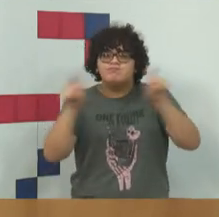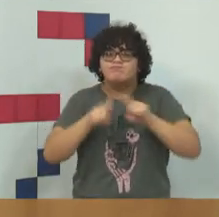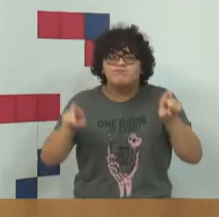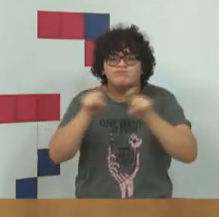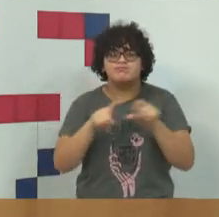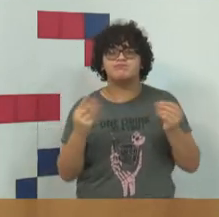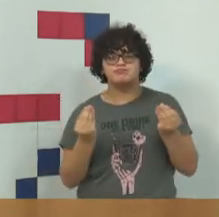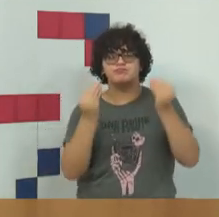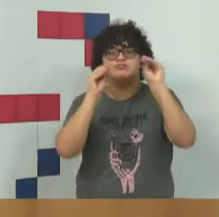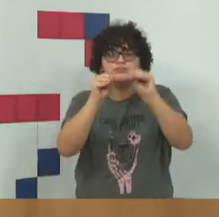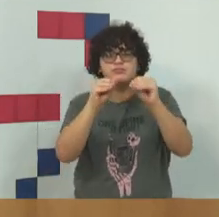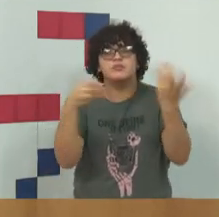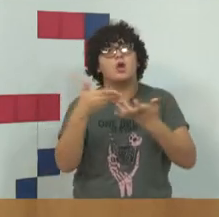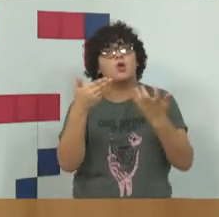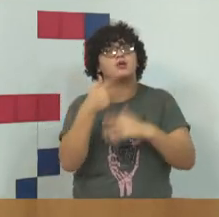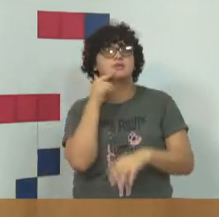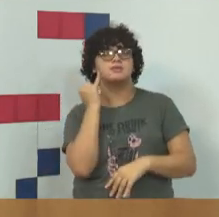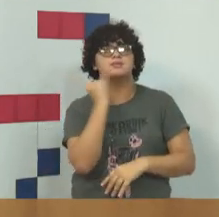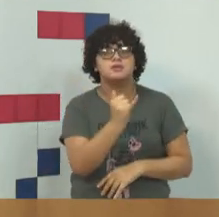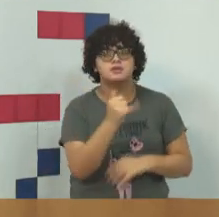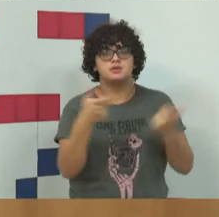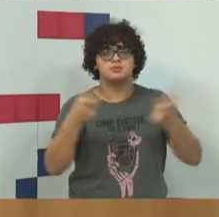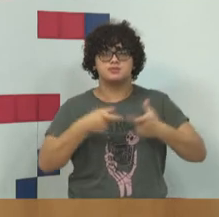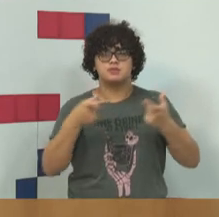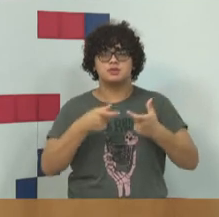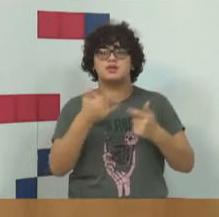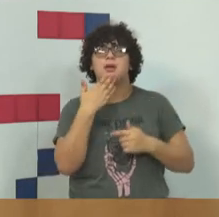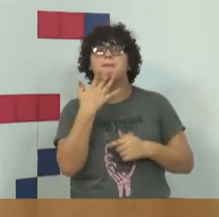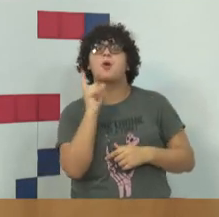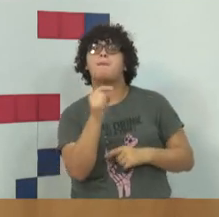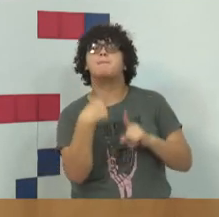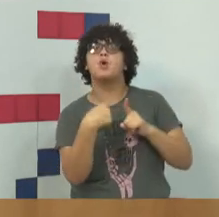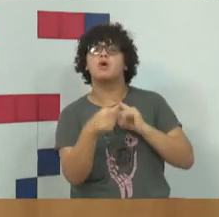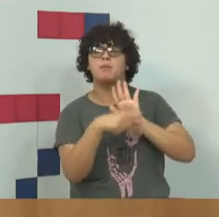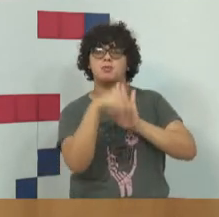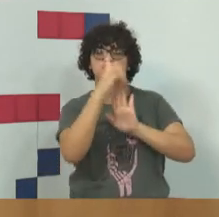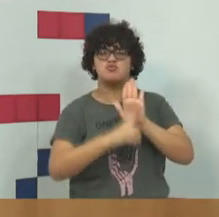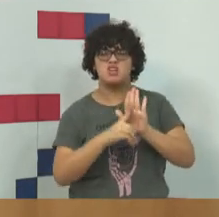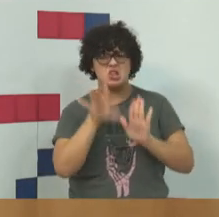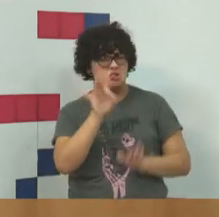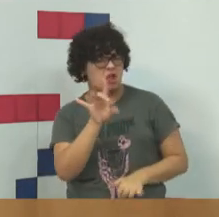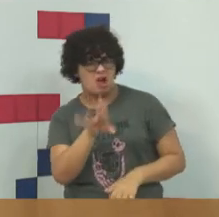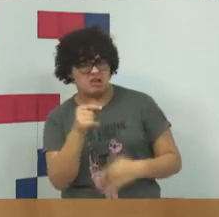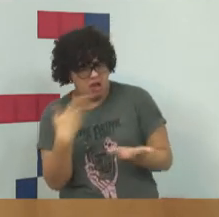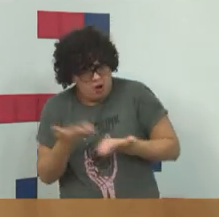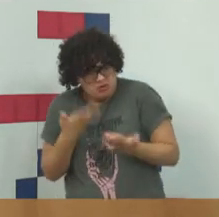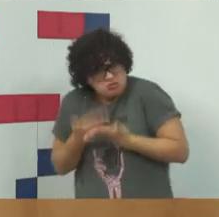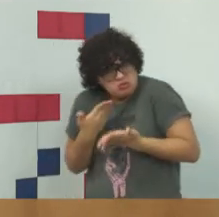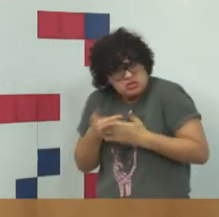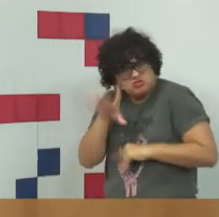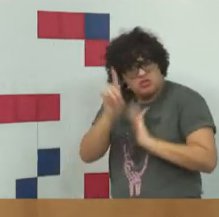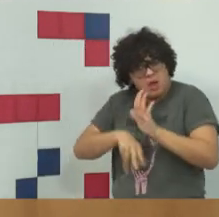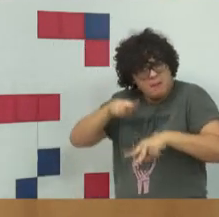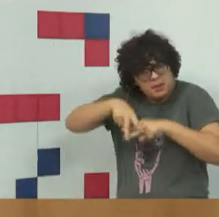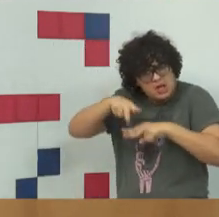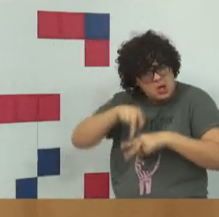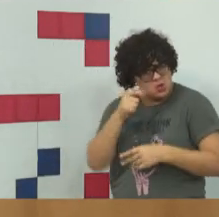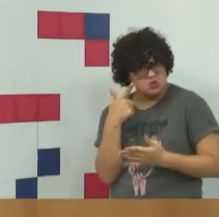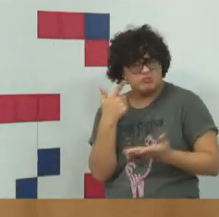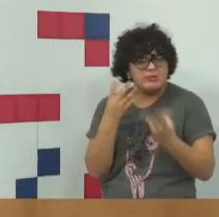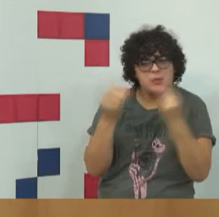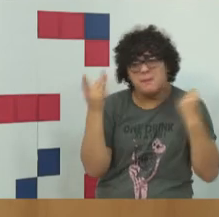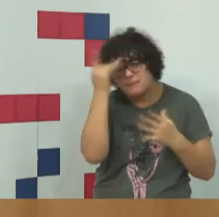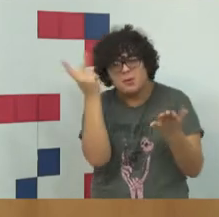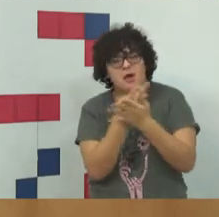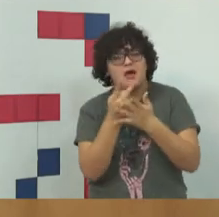prefiro adotar para este ramo do direito, porque o ramo não é só, quando você estuda direito penal, você não estuda crimes, você